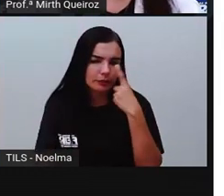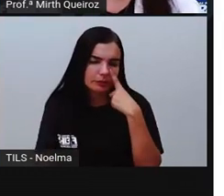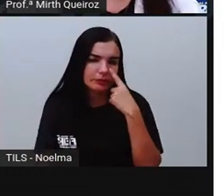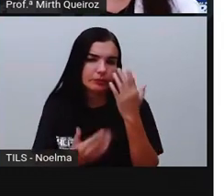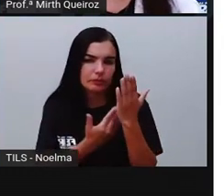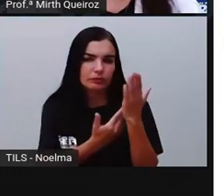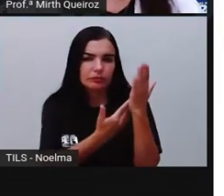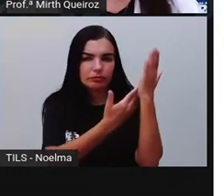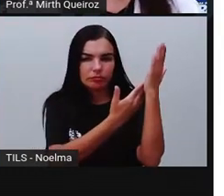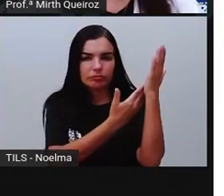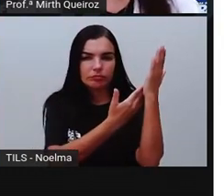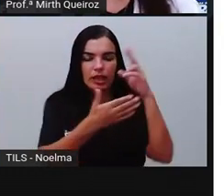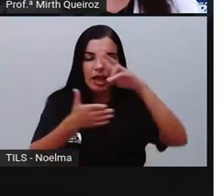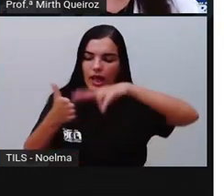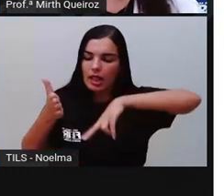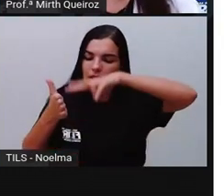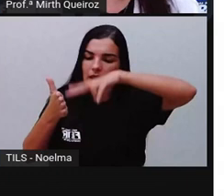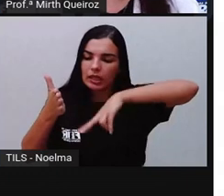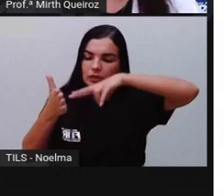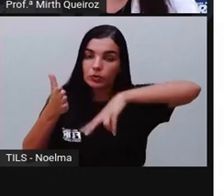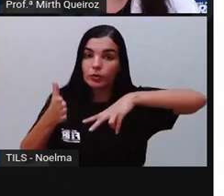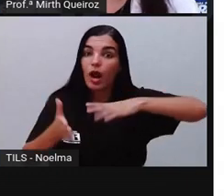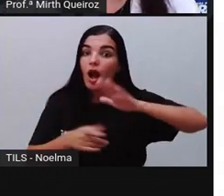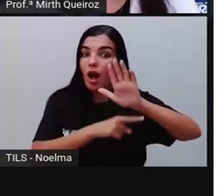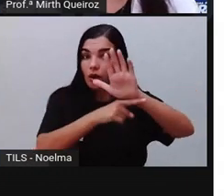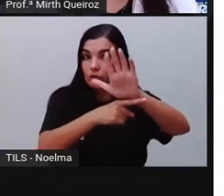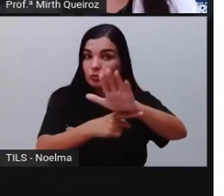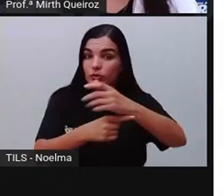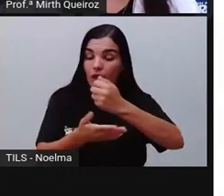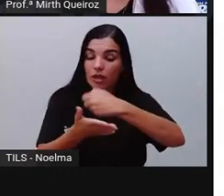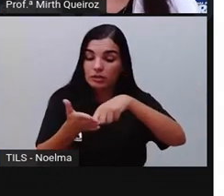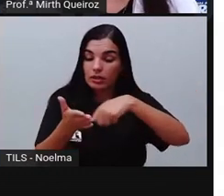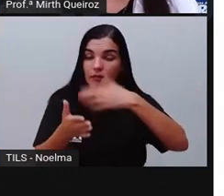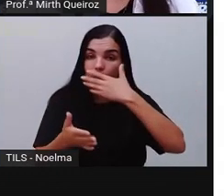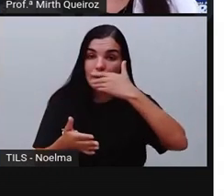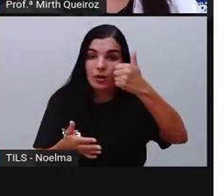a leitura, ela ajuda a gente a escrever melhor. Então, vamos lá?